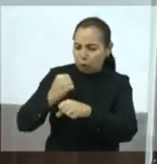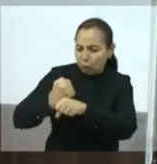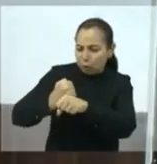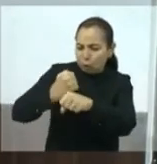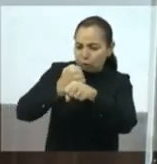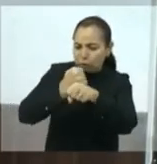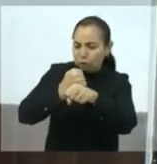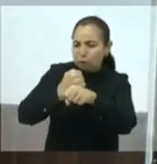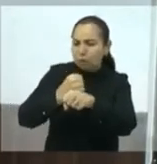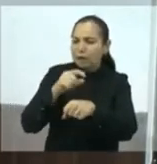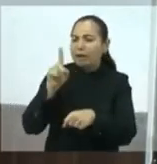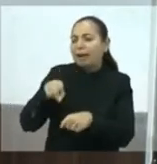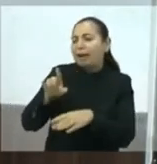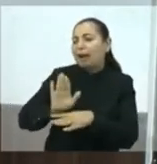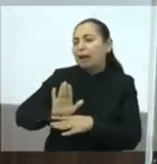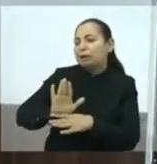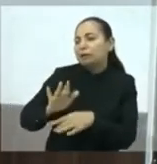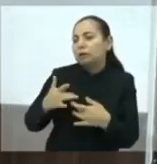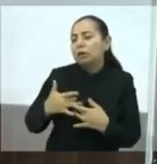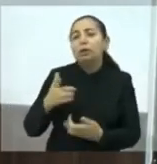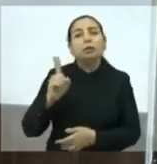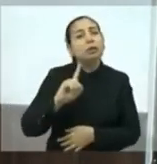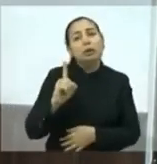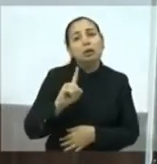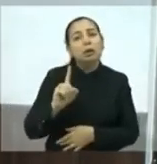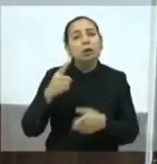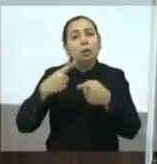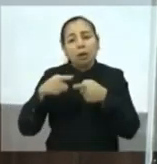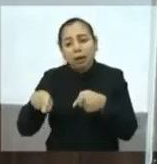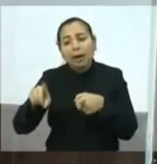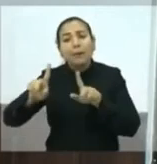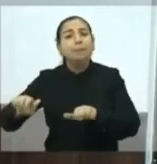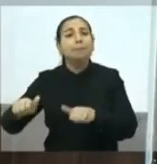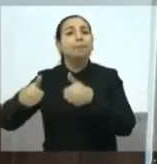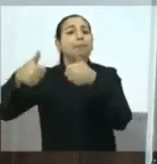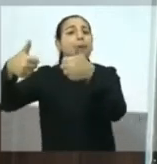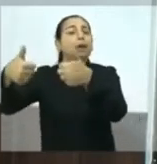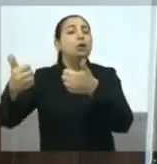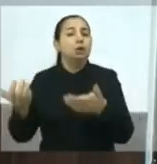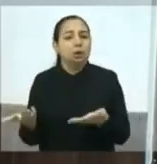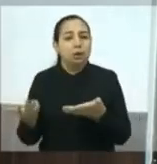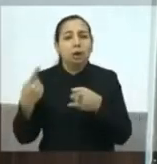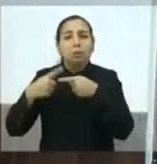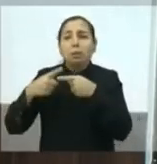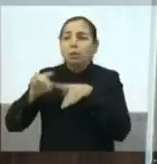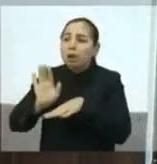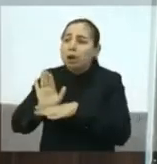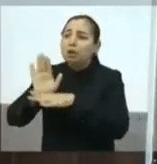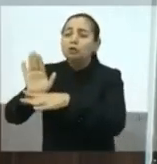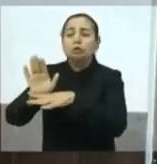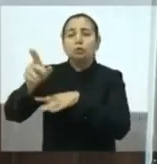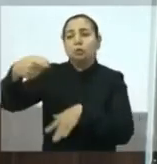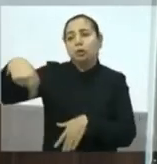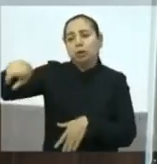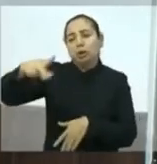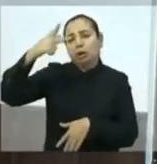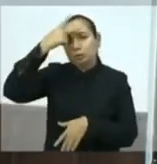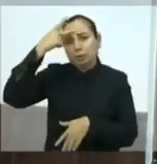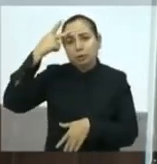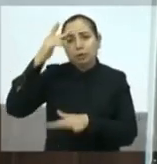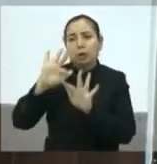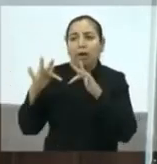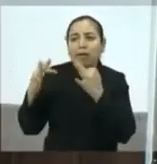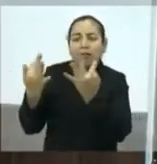de ficarem angustiados quando a maré era alta. Porque, muitas vezes, a água